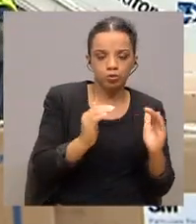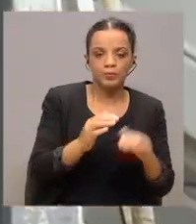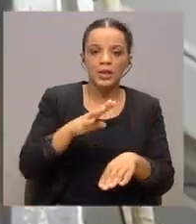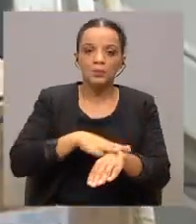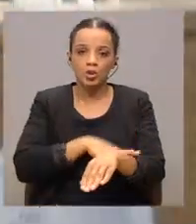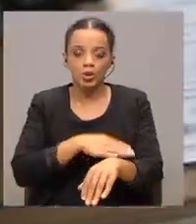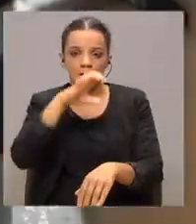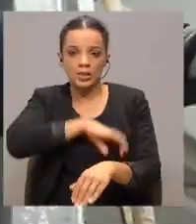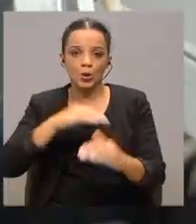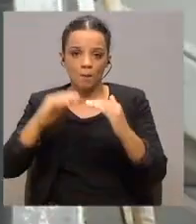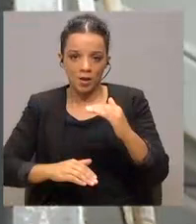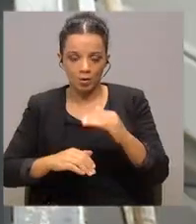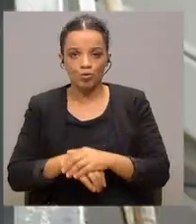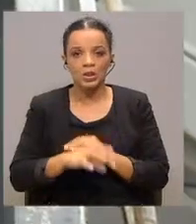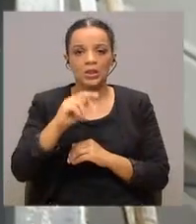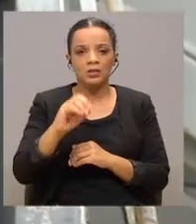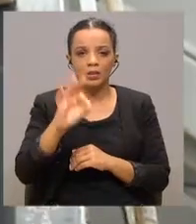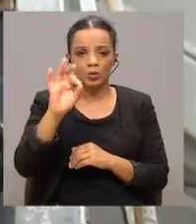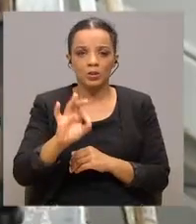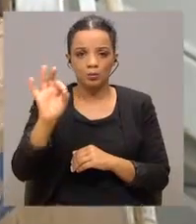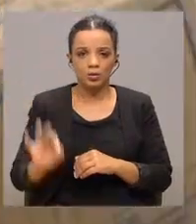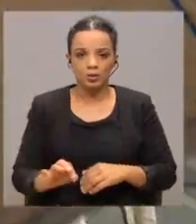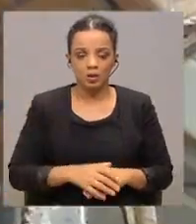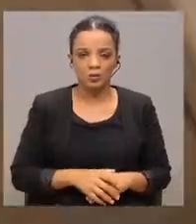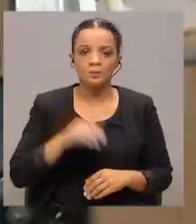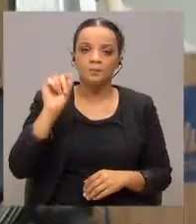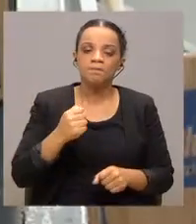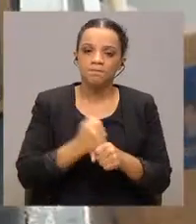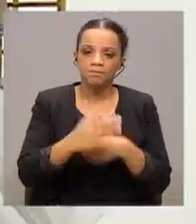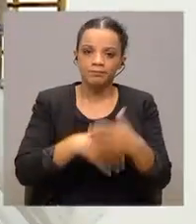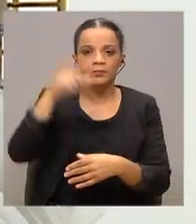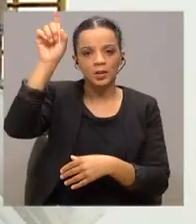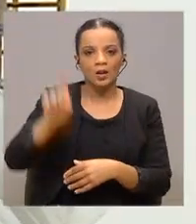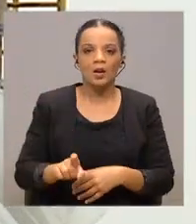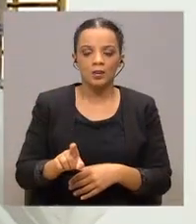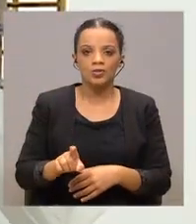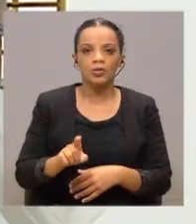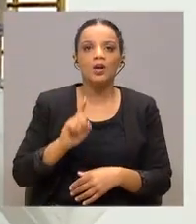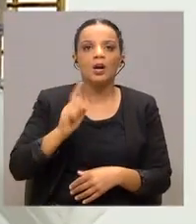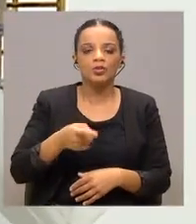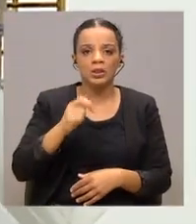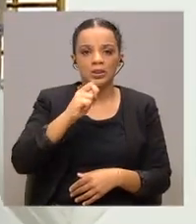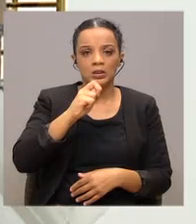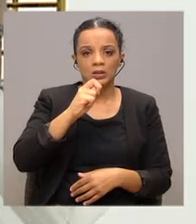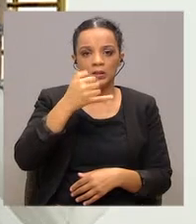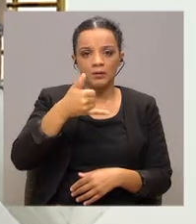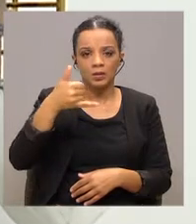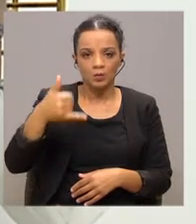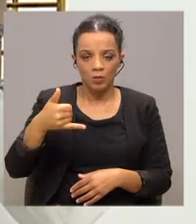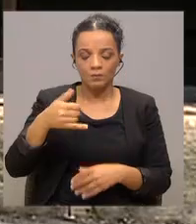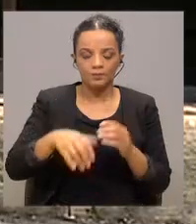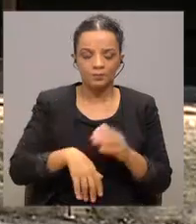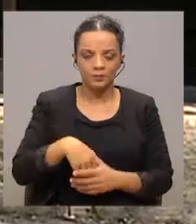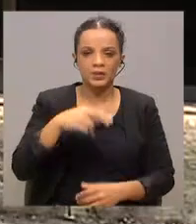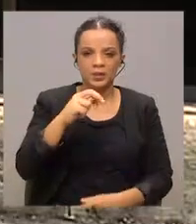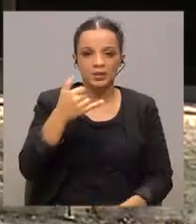salário, entre 30% a 40%, e a garantir as operações diárias ficam 324 trabalhadoras.